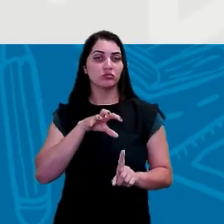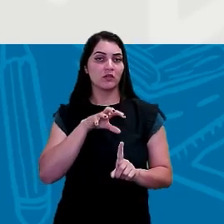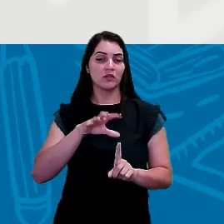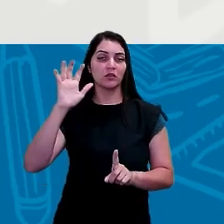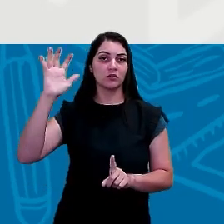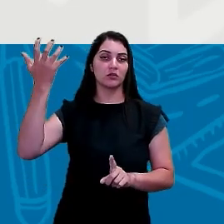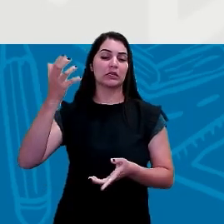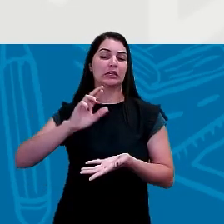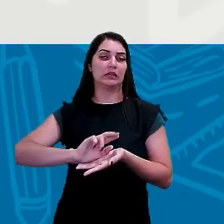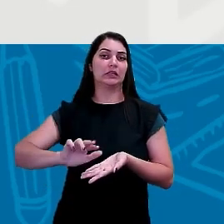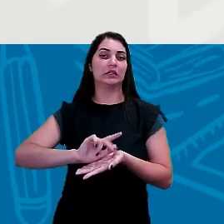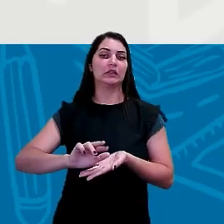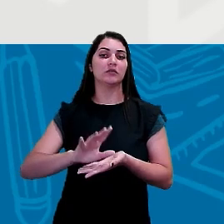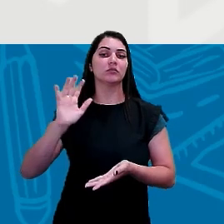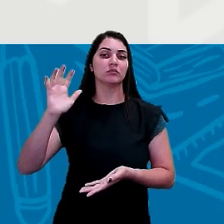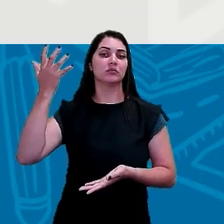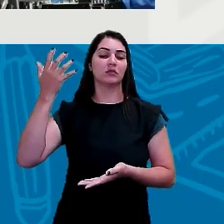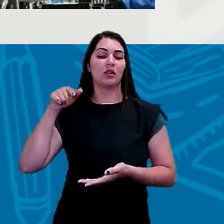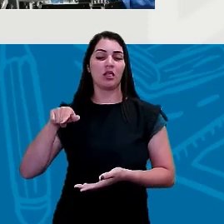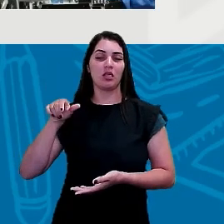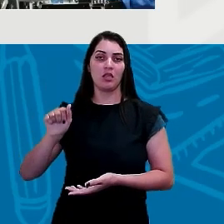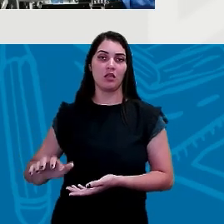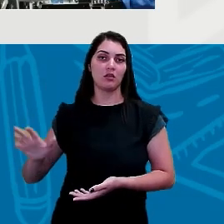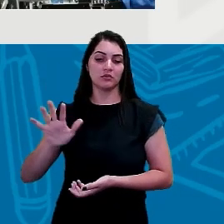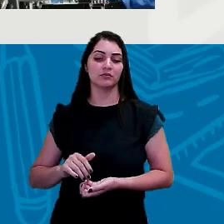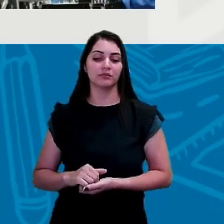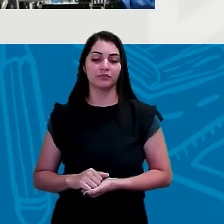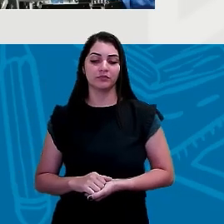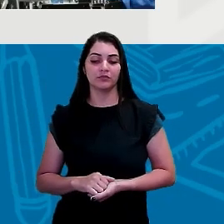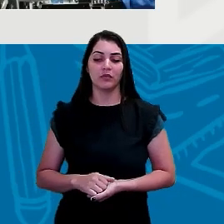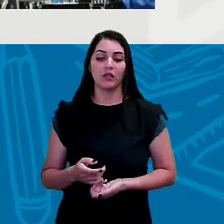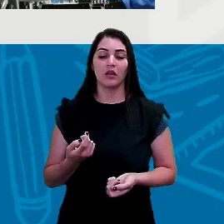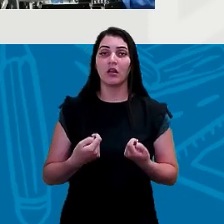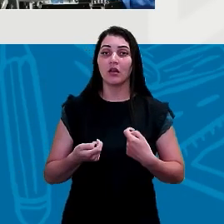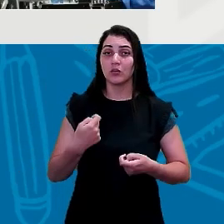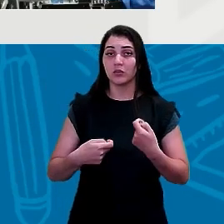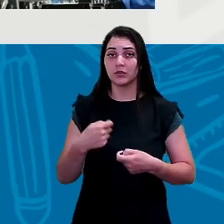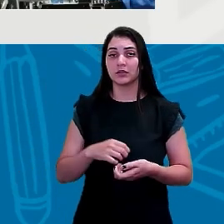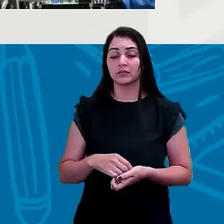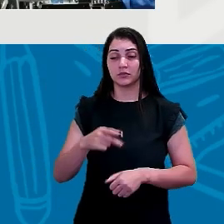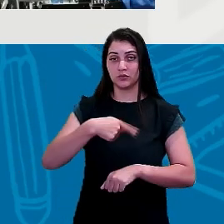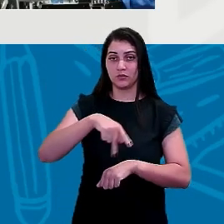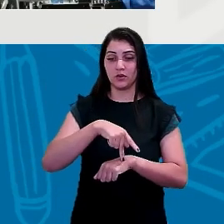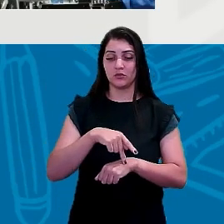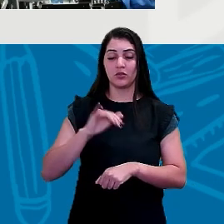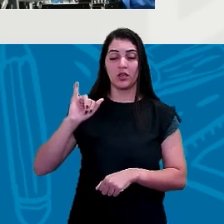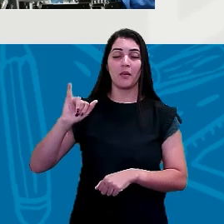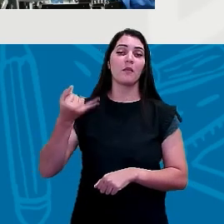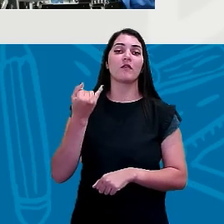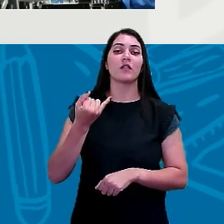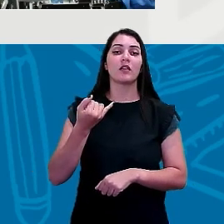diversidade do clima da Ásia. Enquanto a economia, o país que apresenta a maior